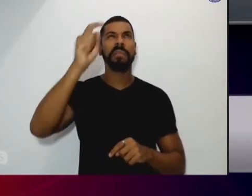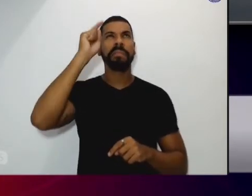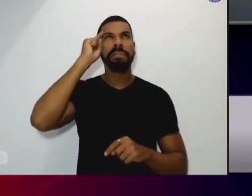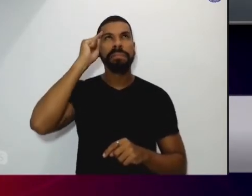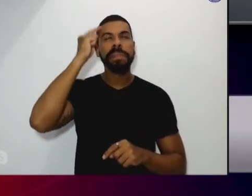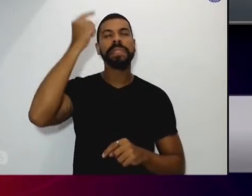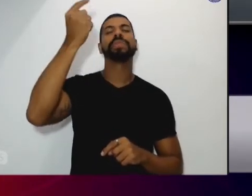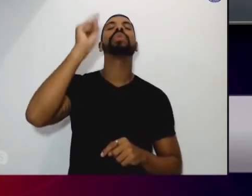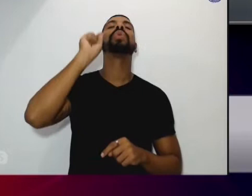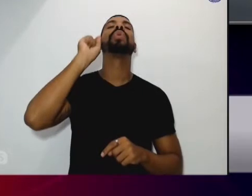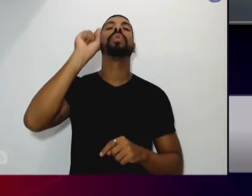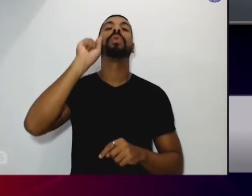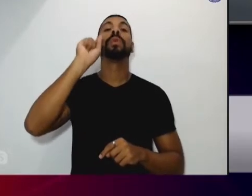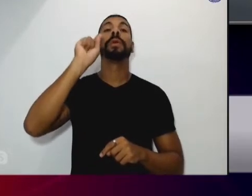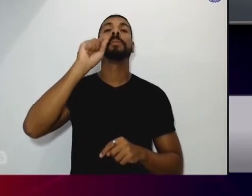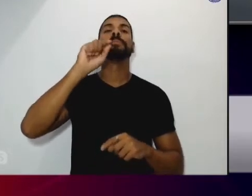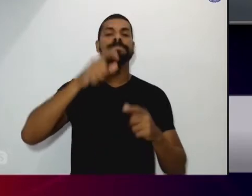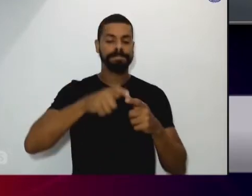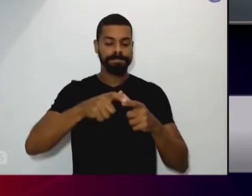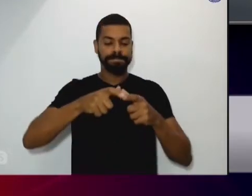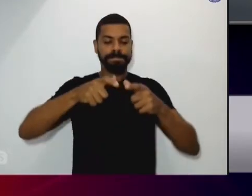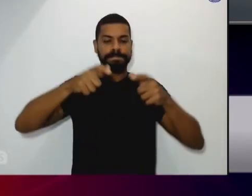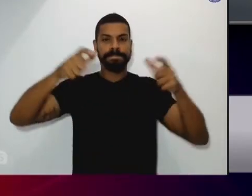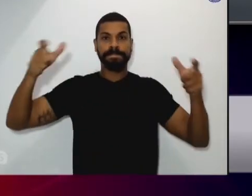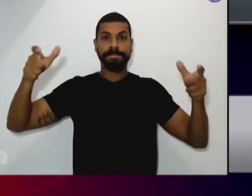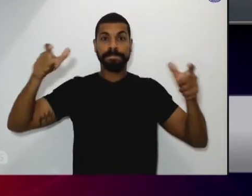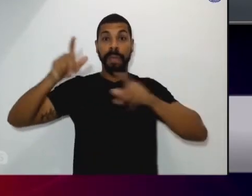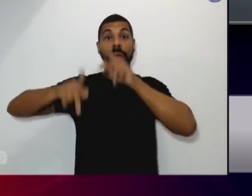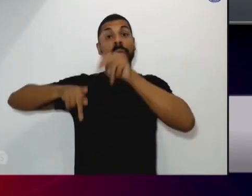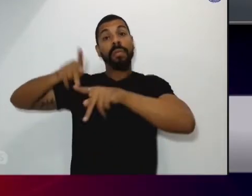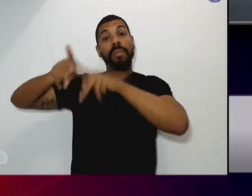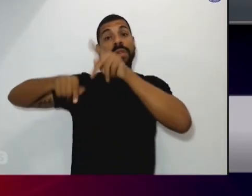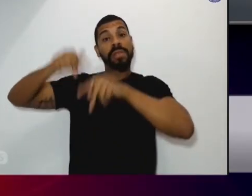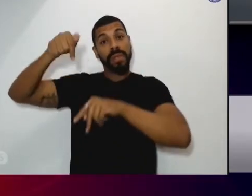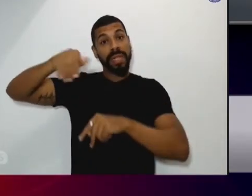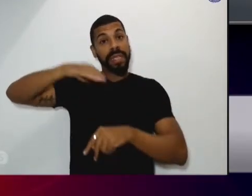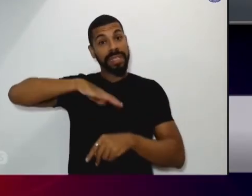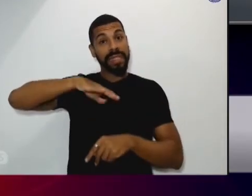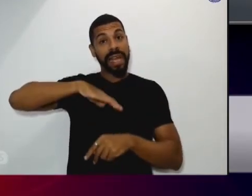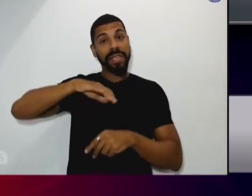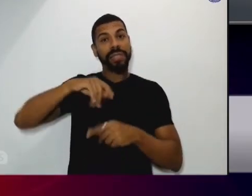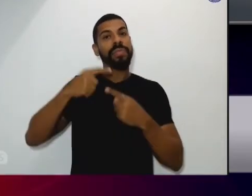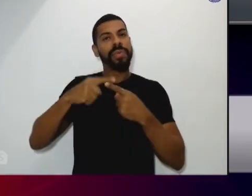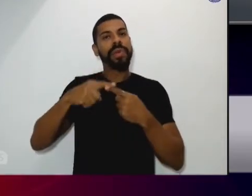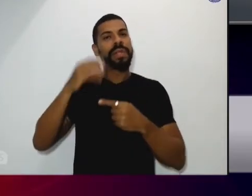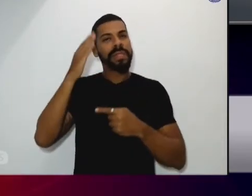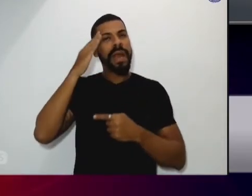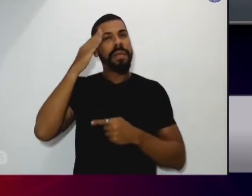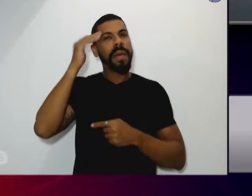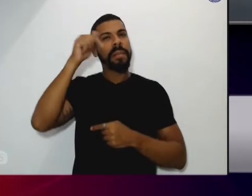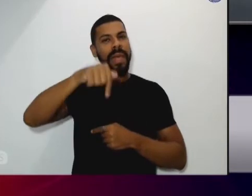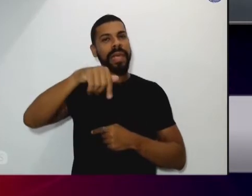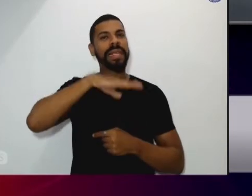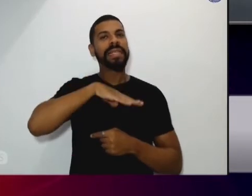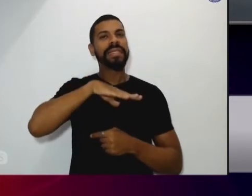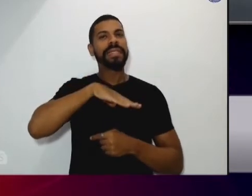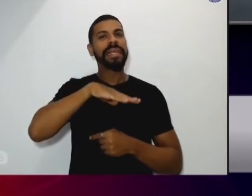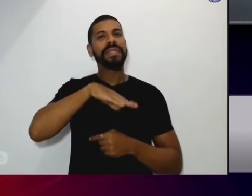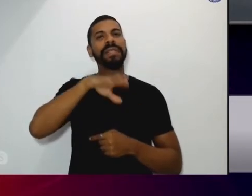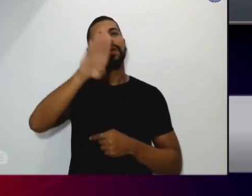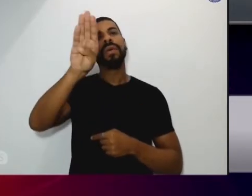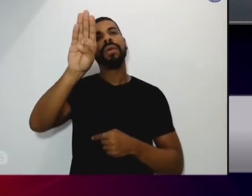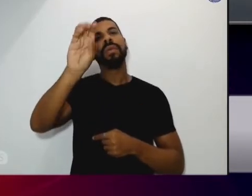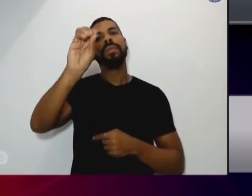ainda mais para a população de Botucatu porque a gente sabe que em Botucatu tem um número bem alto